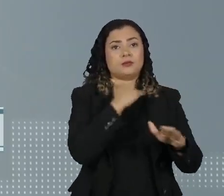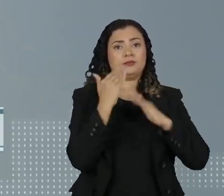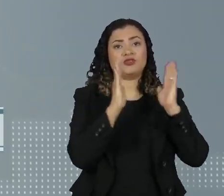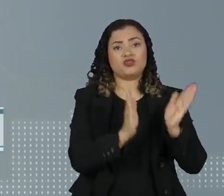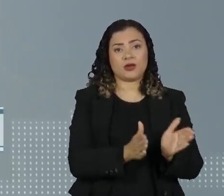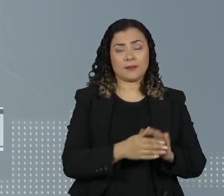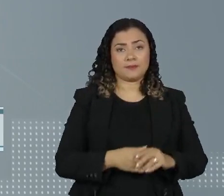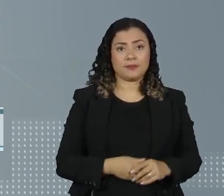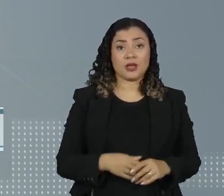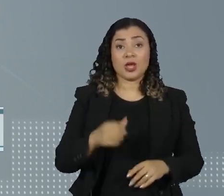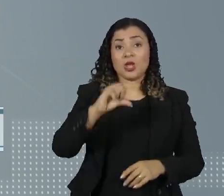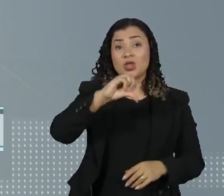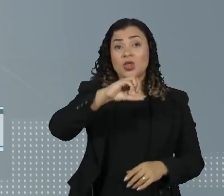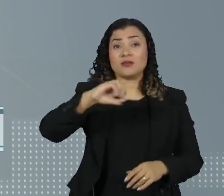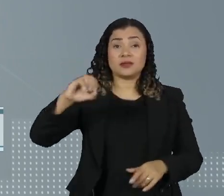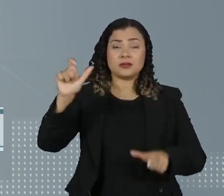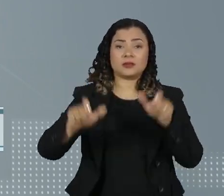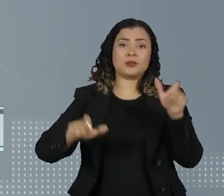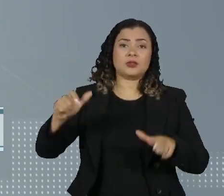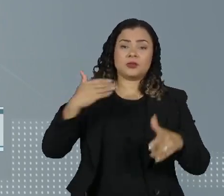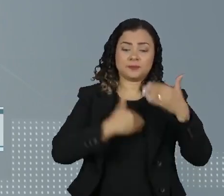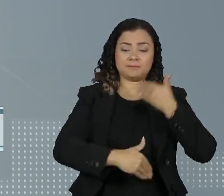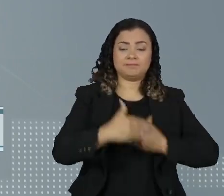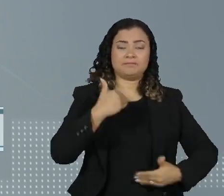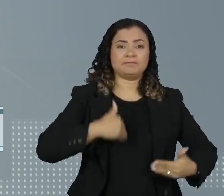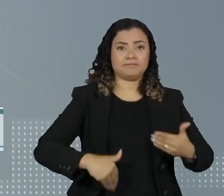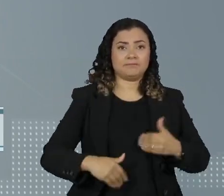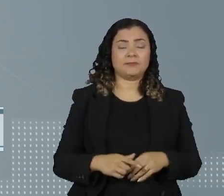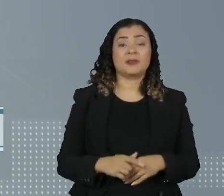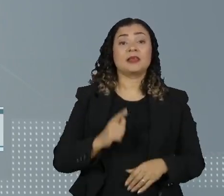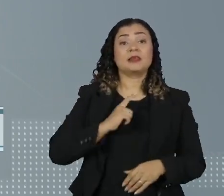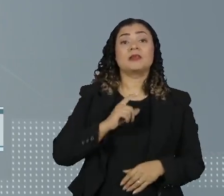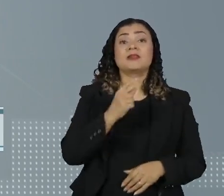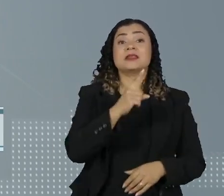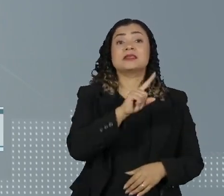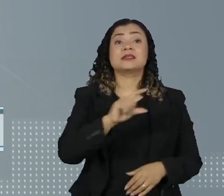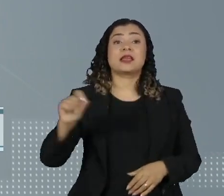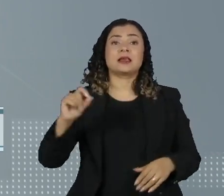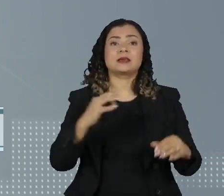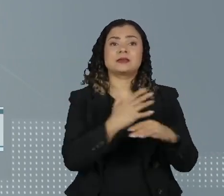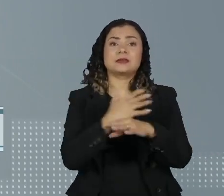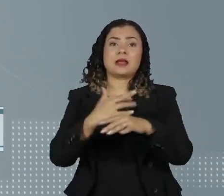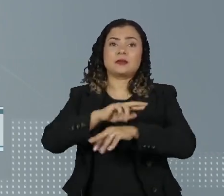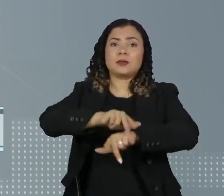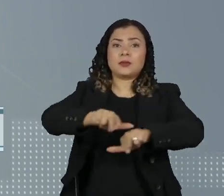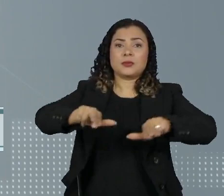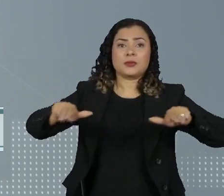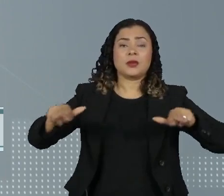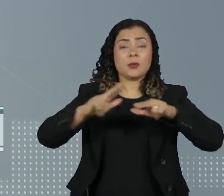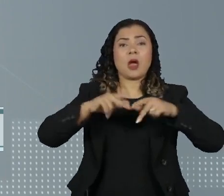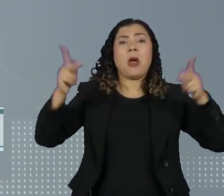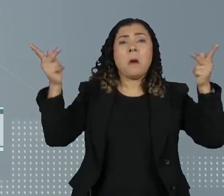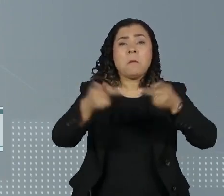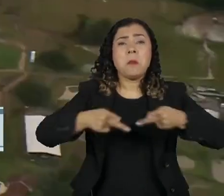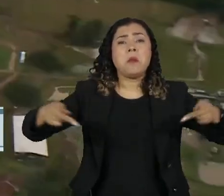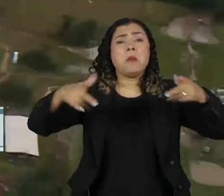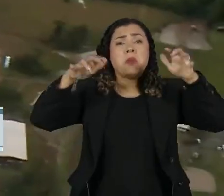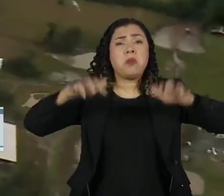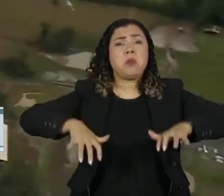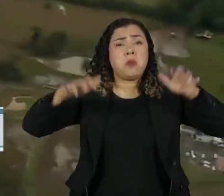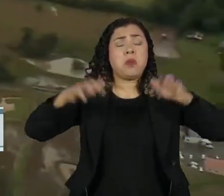Mais de 900 pessoas ficaram feridas e pelo menos 100 cidades foram afetadas pela passagem do ciclone.